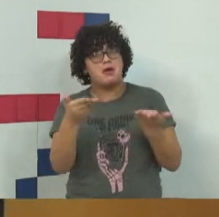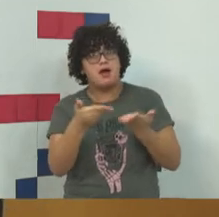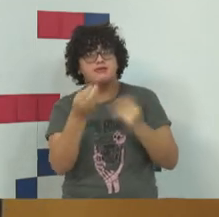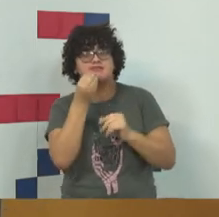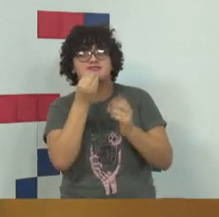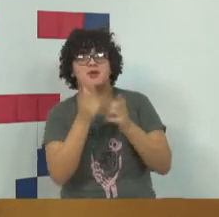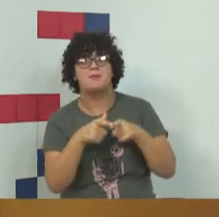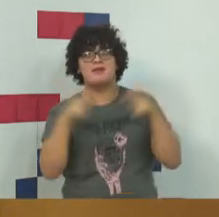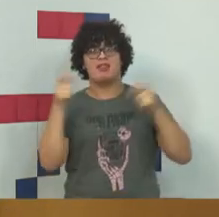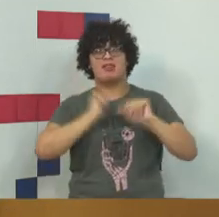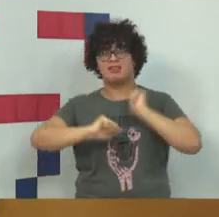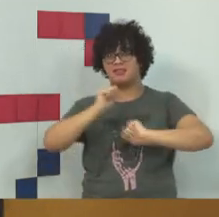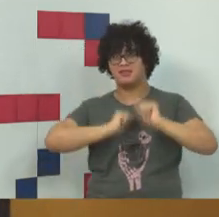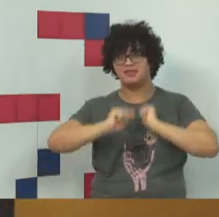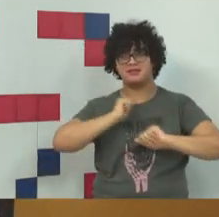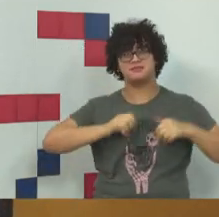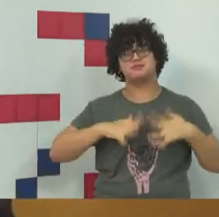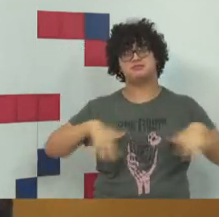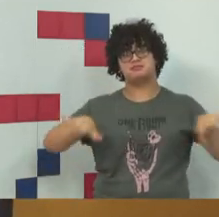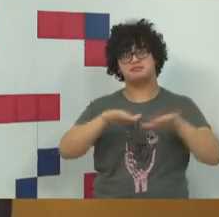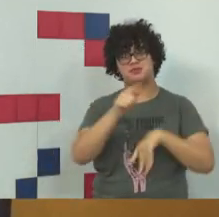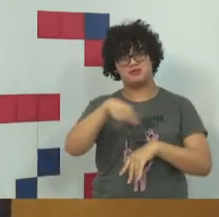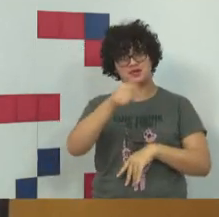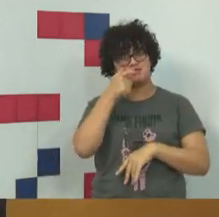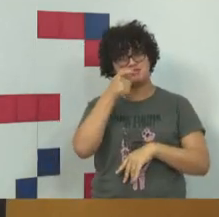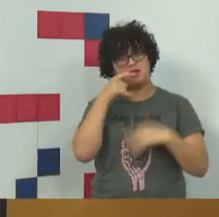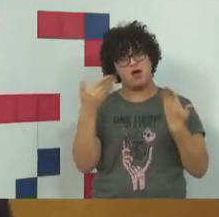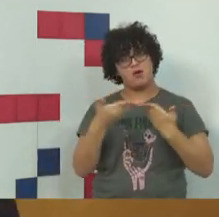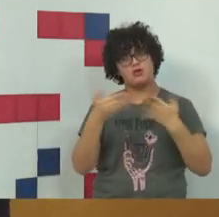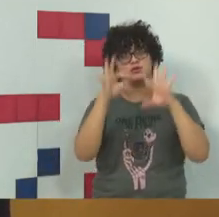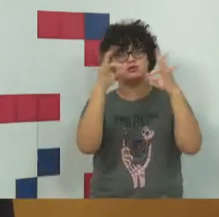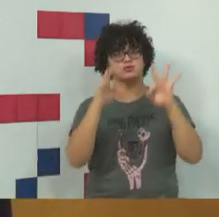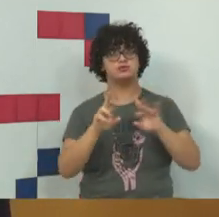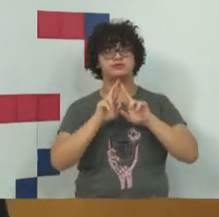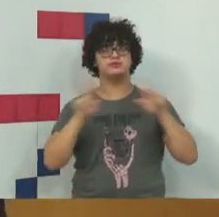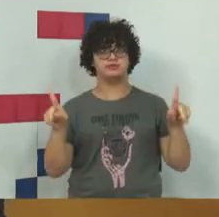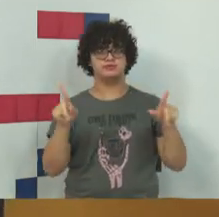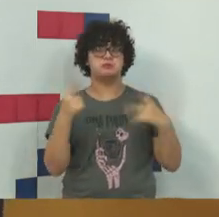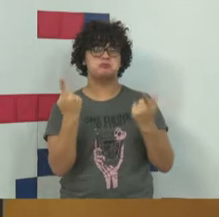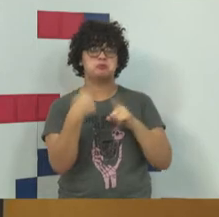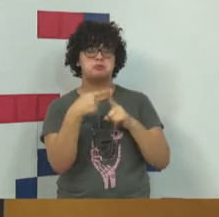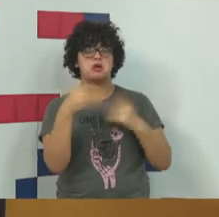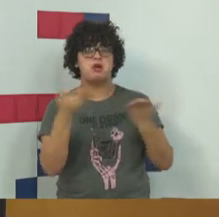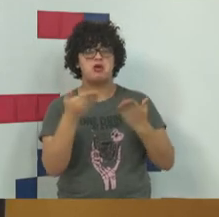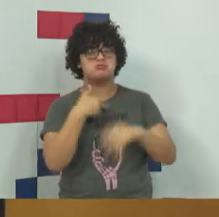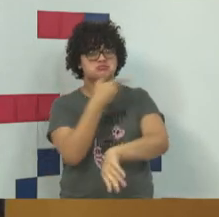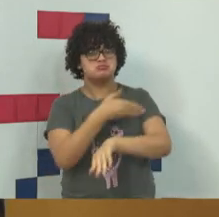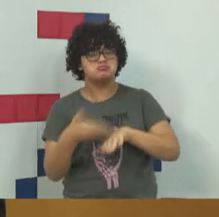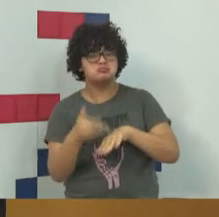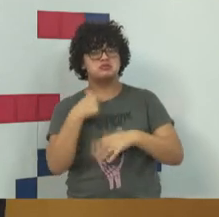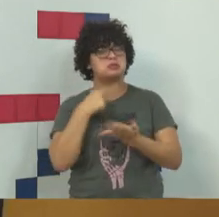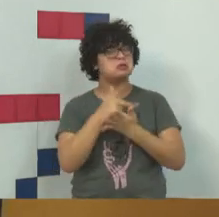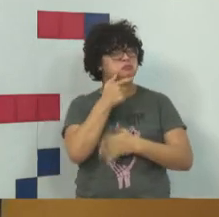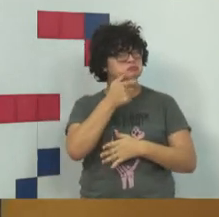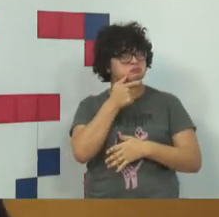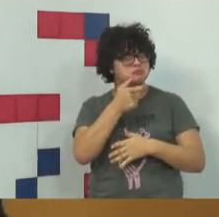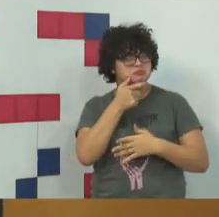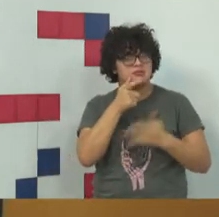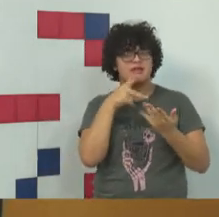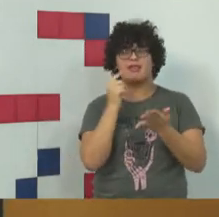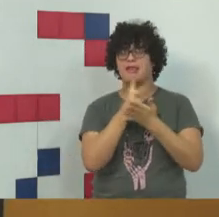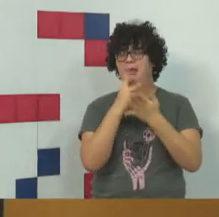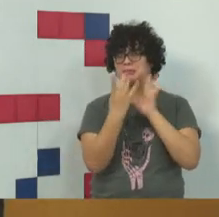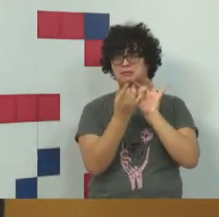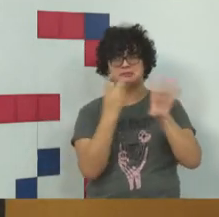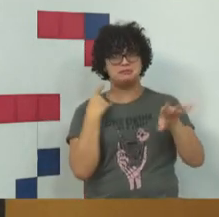aumentar aí a ansiedade. Hoje nós estamos numa estrutura diferente, você que está acostumado a assistir as nossas